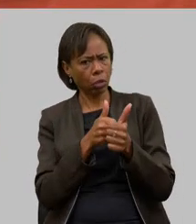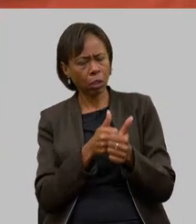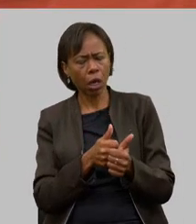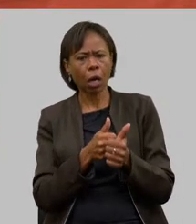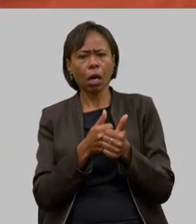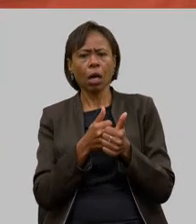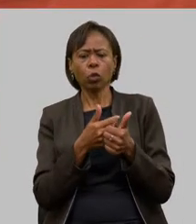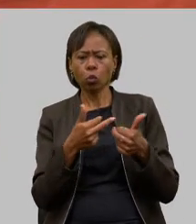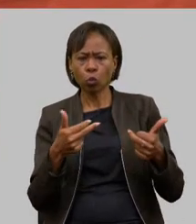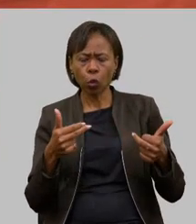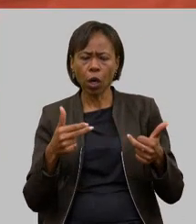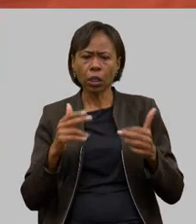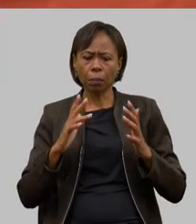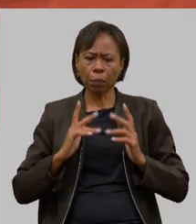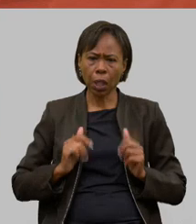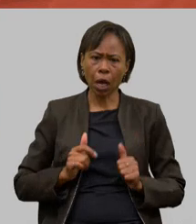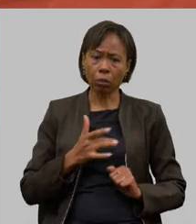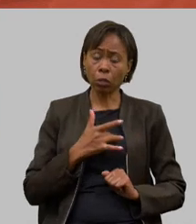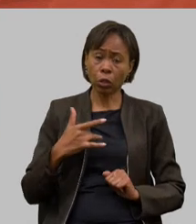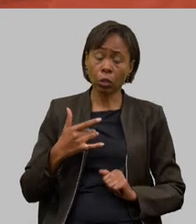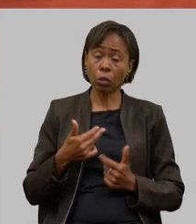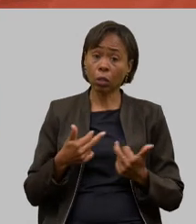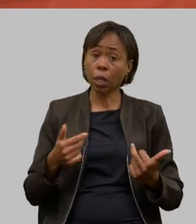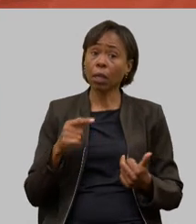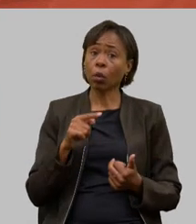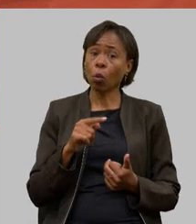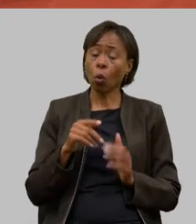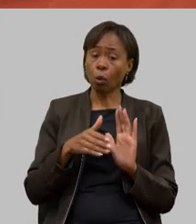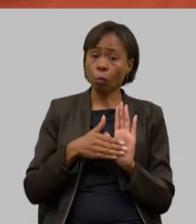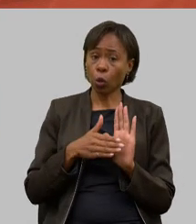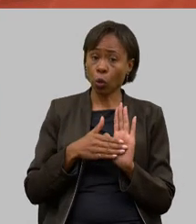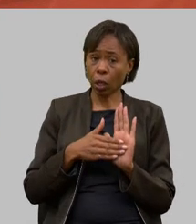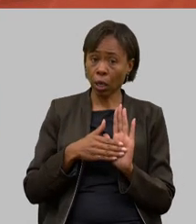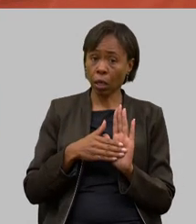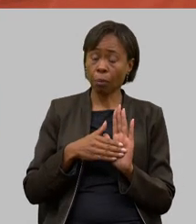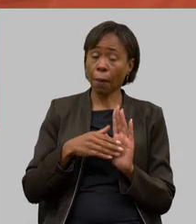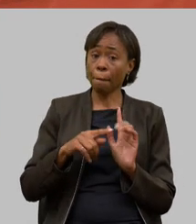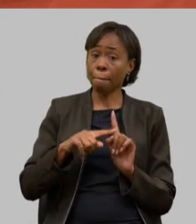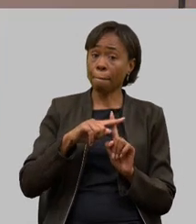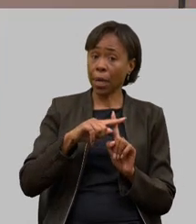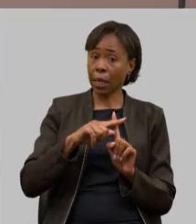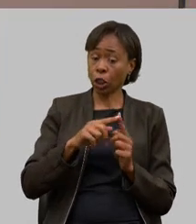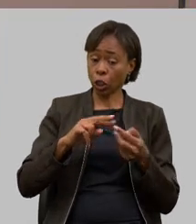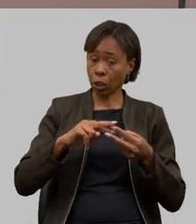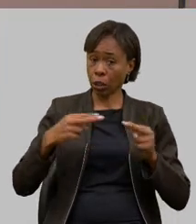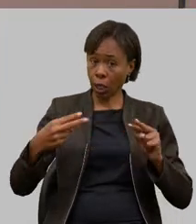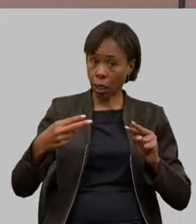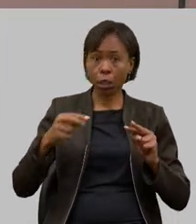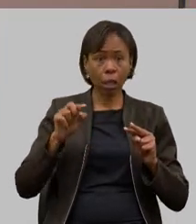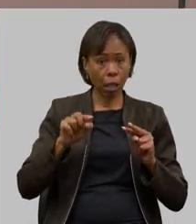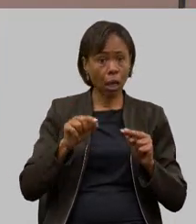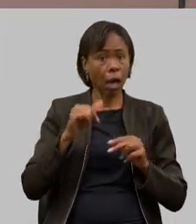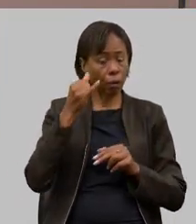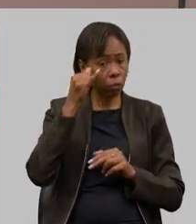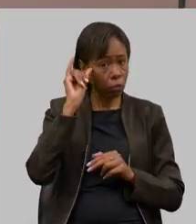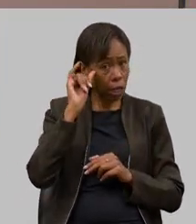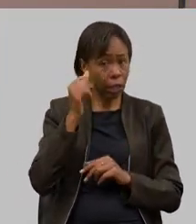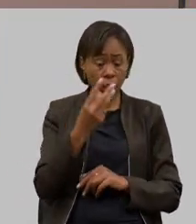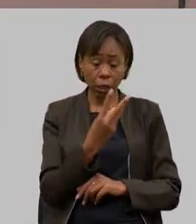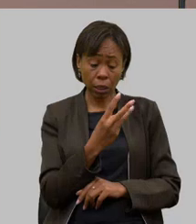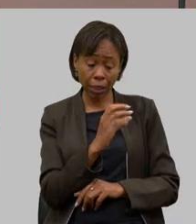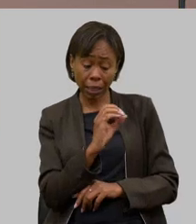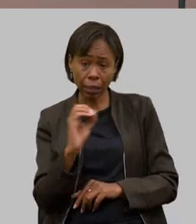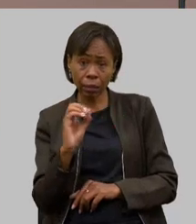feito uma revolução o programa mais genético inseminou a vaca de 300 mil o número 300 mil já são mais de 300 mil